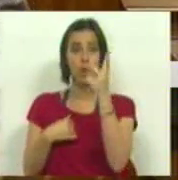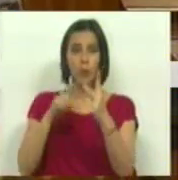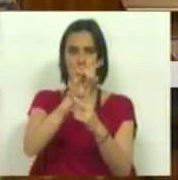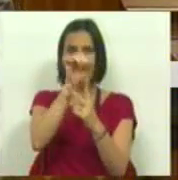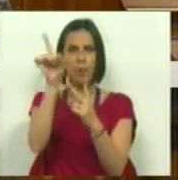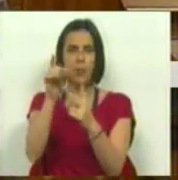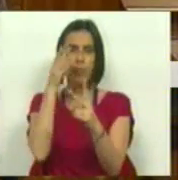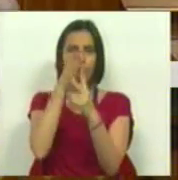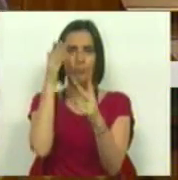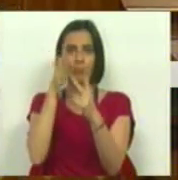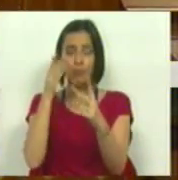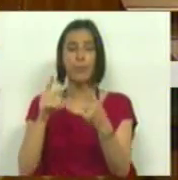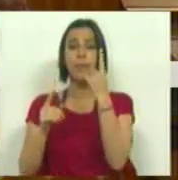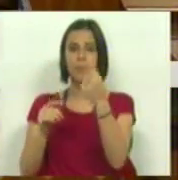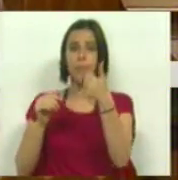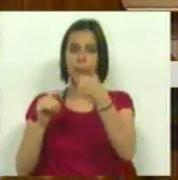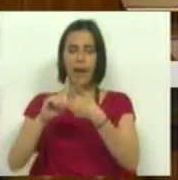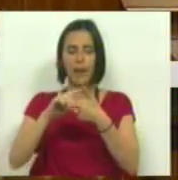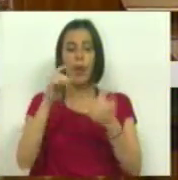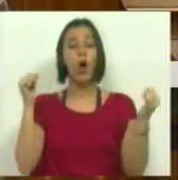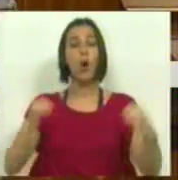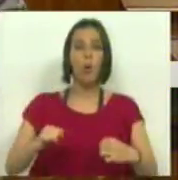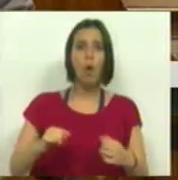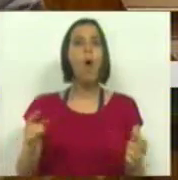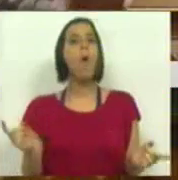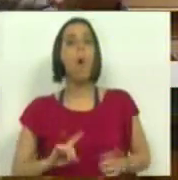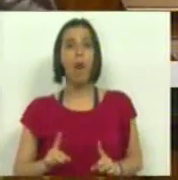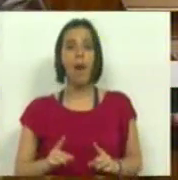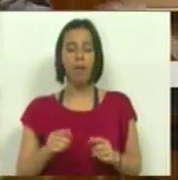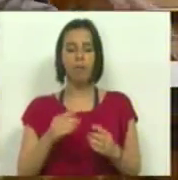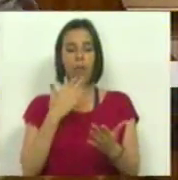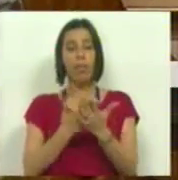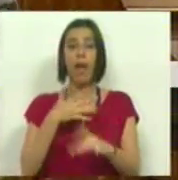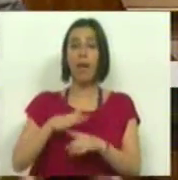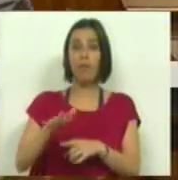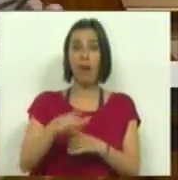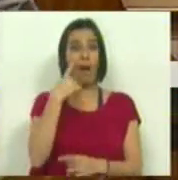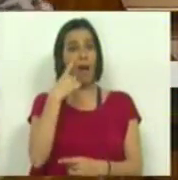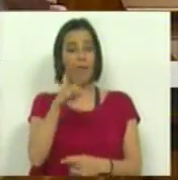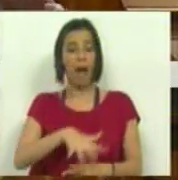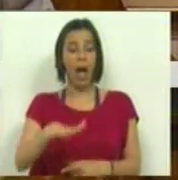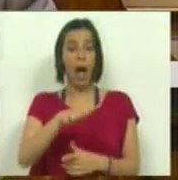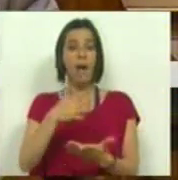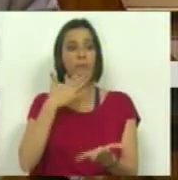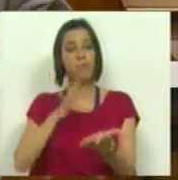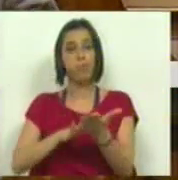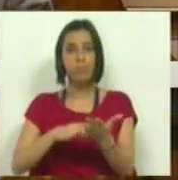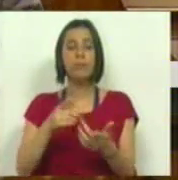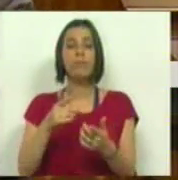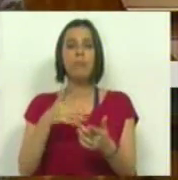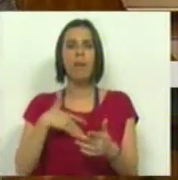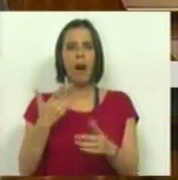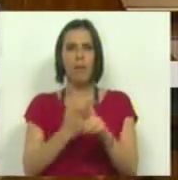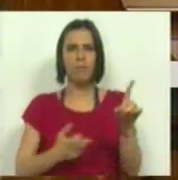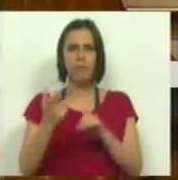perguntas muito concretas. Em primeiro lugar, se concorda ou não que os reflexos que vemos também no setor da restauração e o